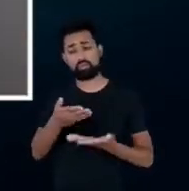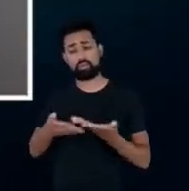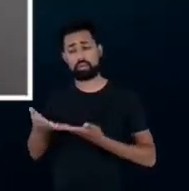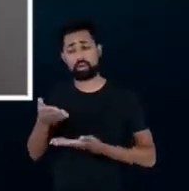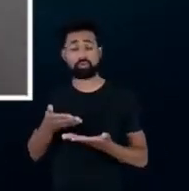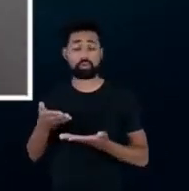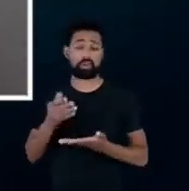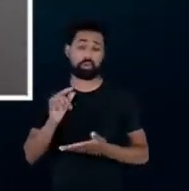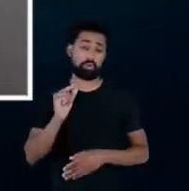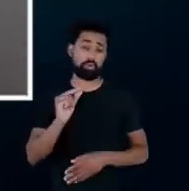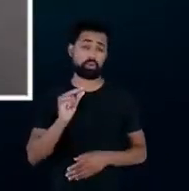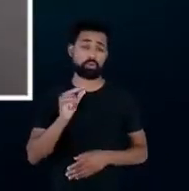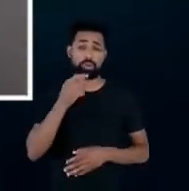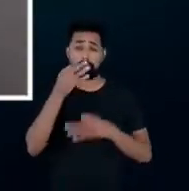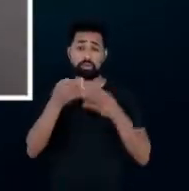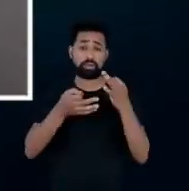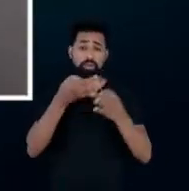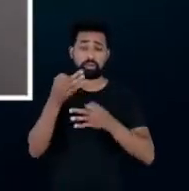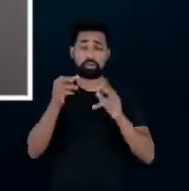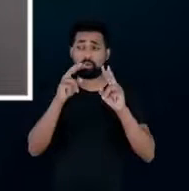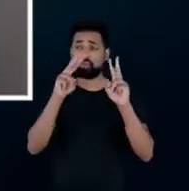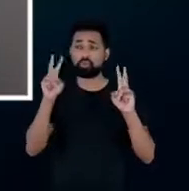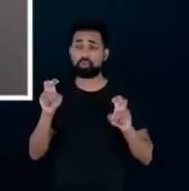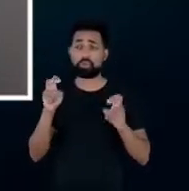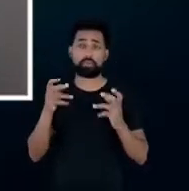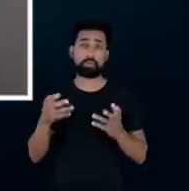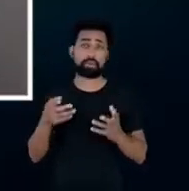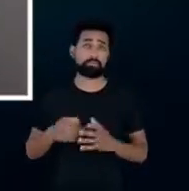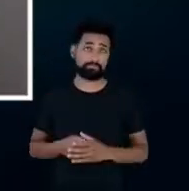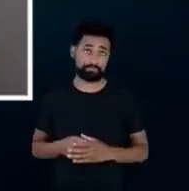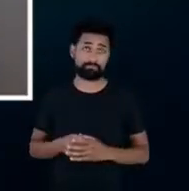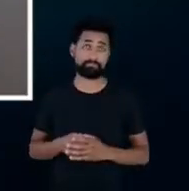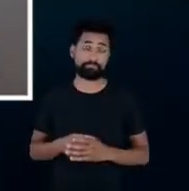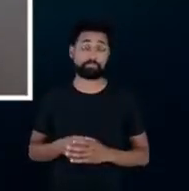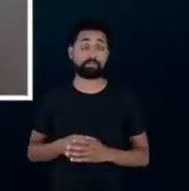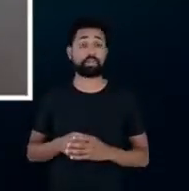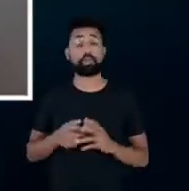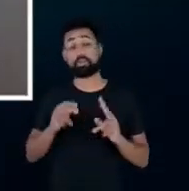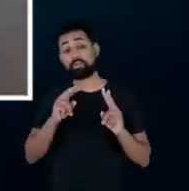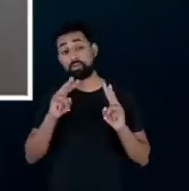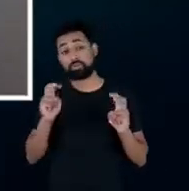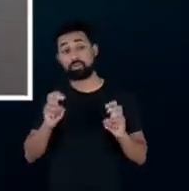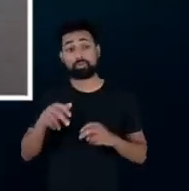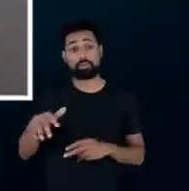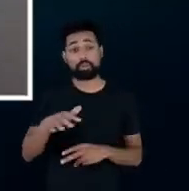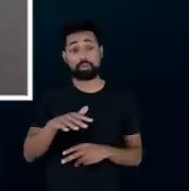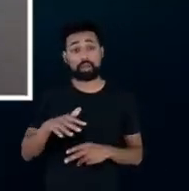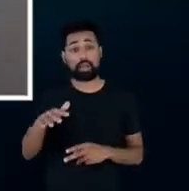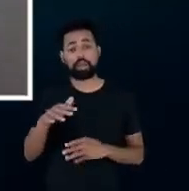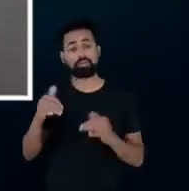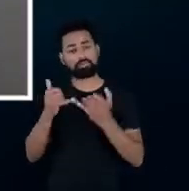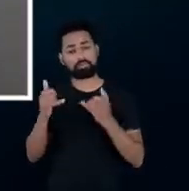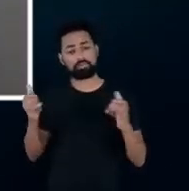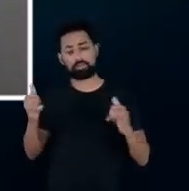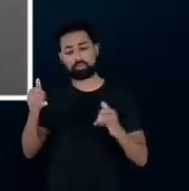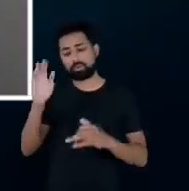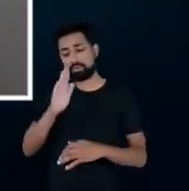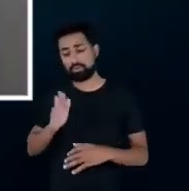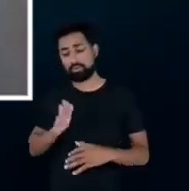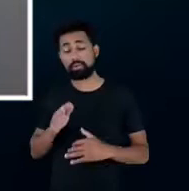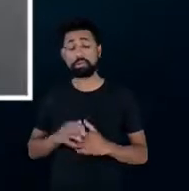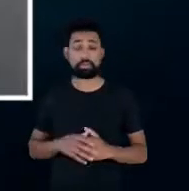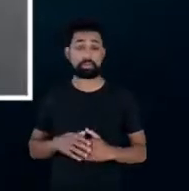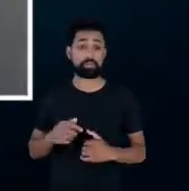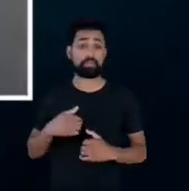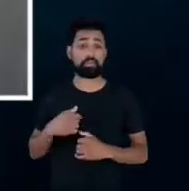dessa visão da ZESCO sobre essa questão do mercado de eficiência energética no Brasil eu